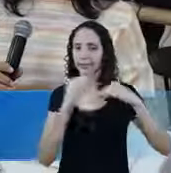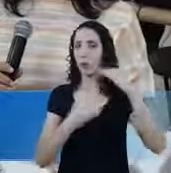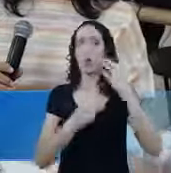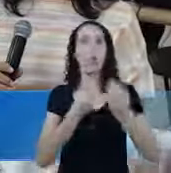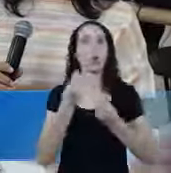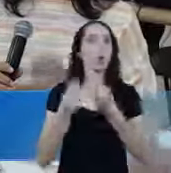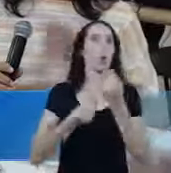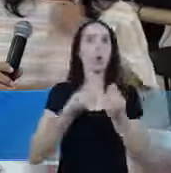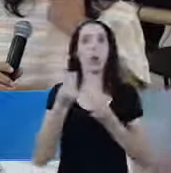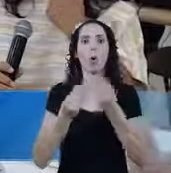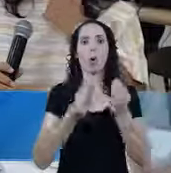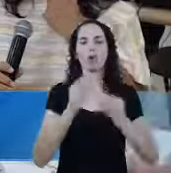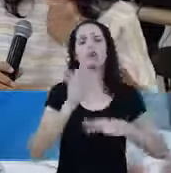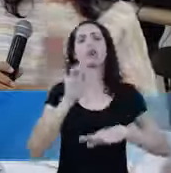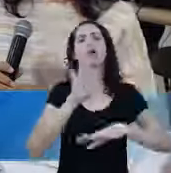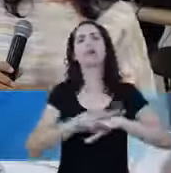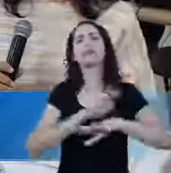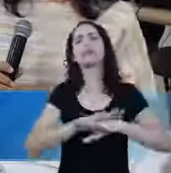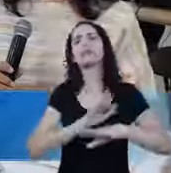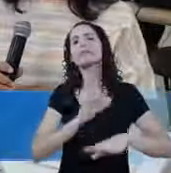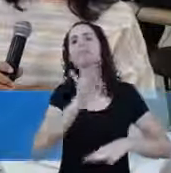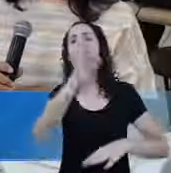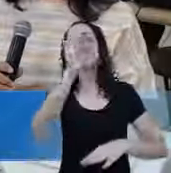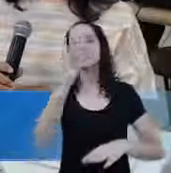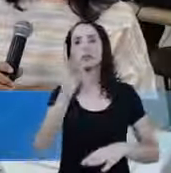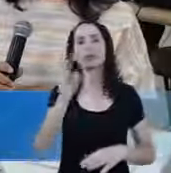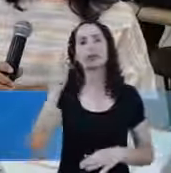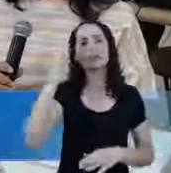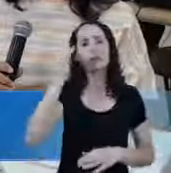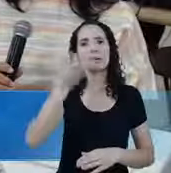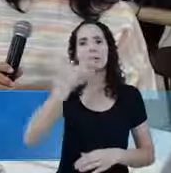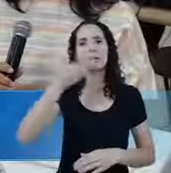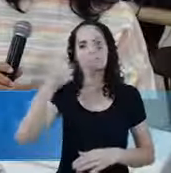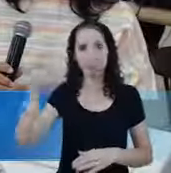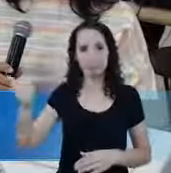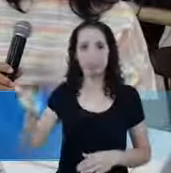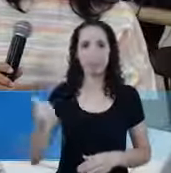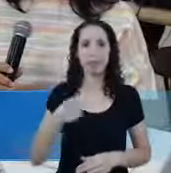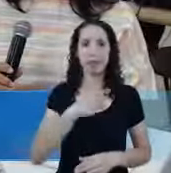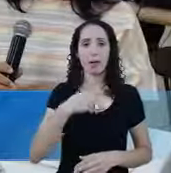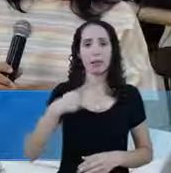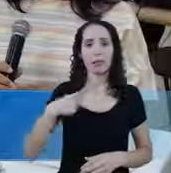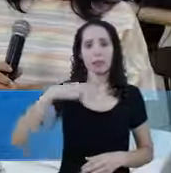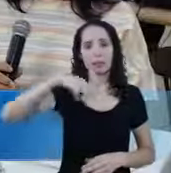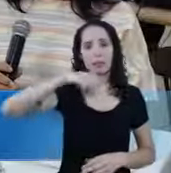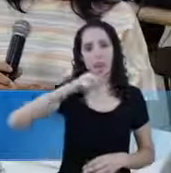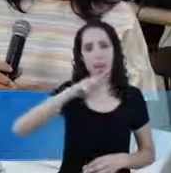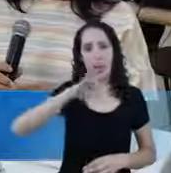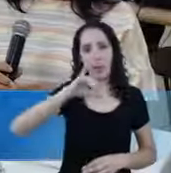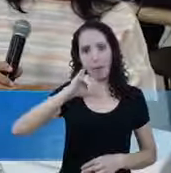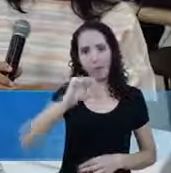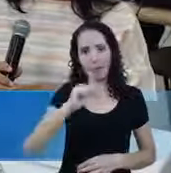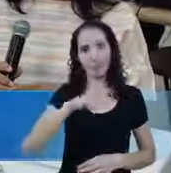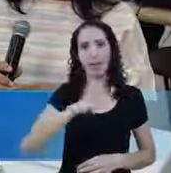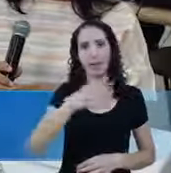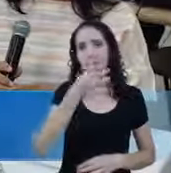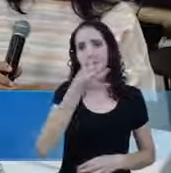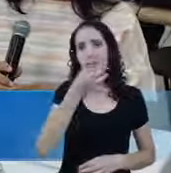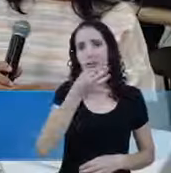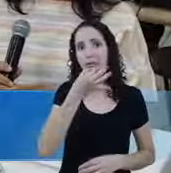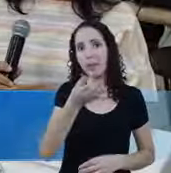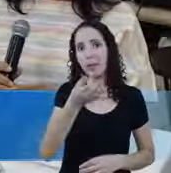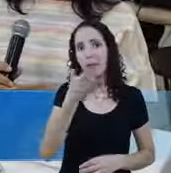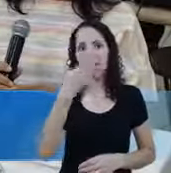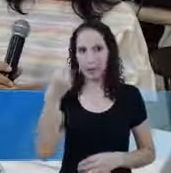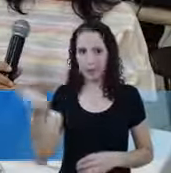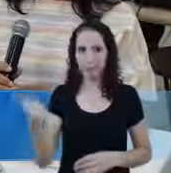a gente vai É com o tempo que a gente vai É, e até a pastora Marcia deve ter uma opinião muito mais elaborada